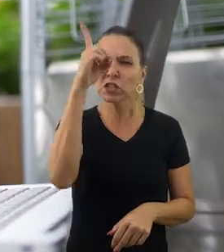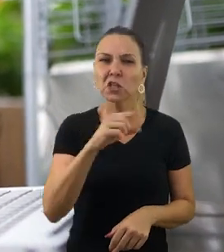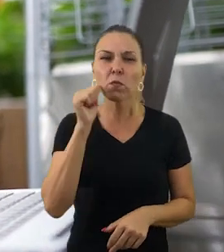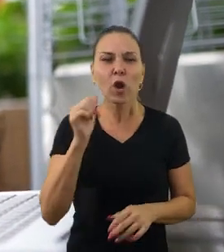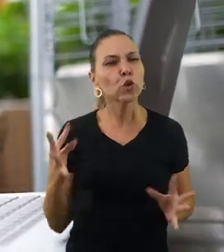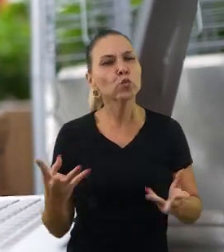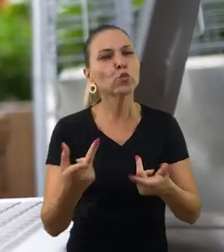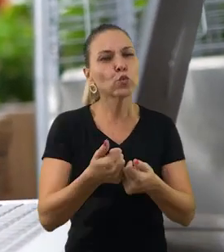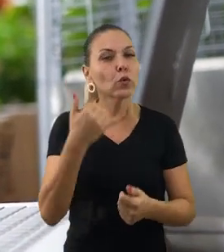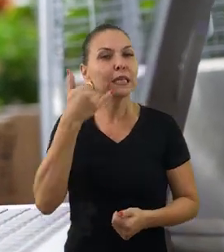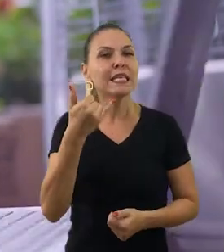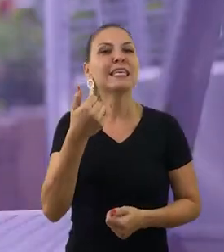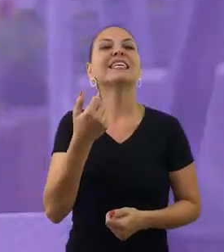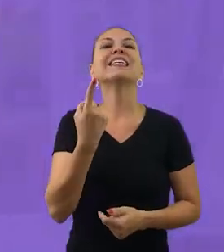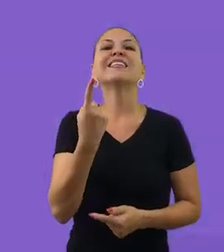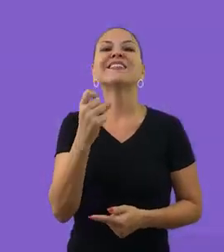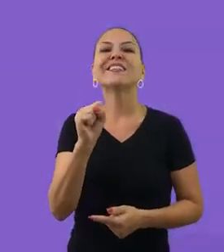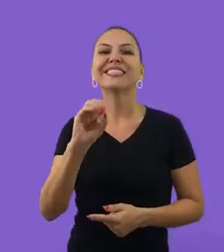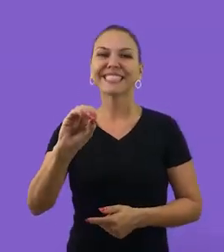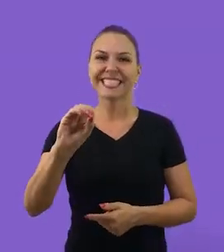mulheres. Ligue 180.